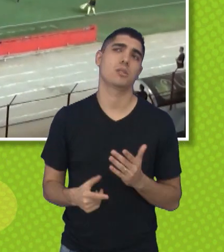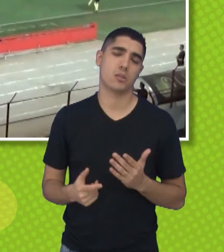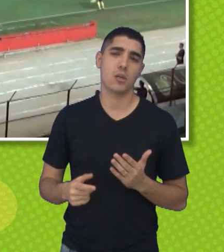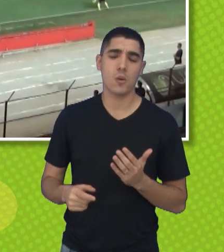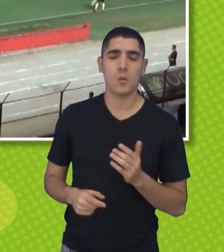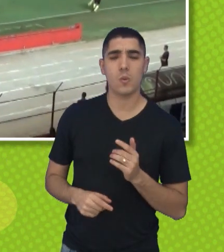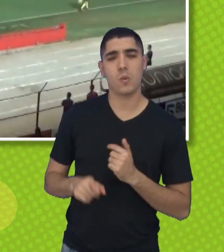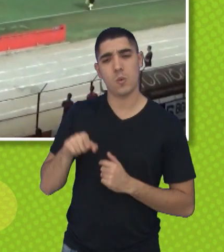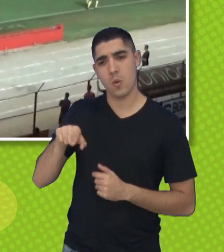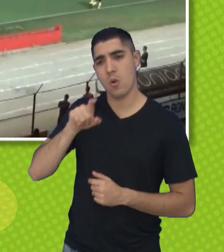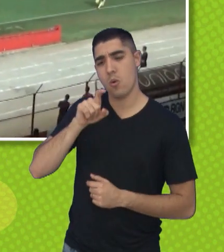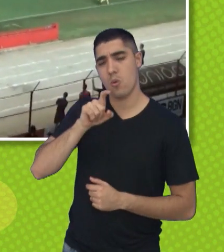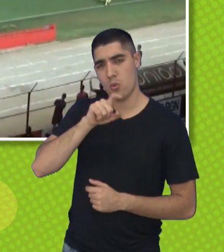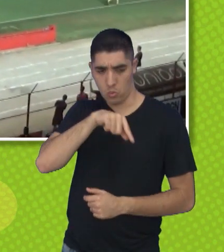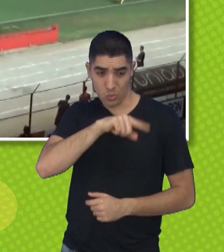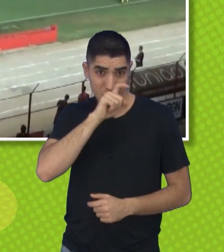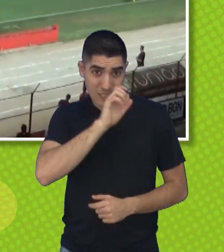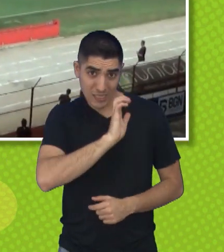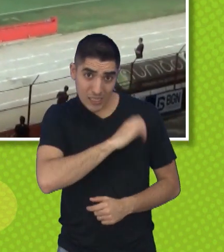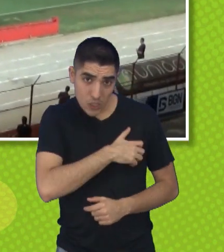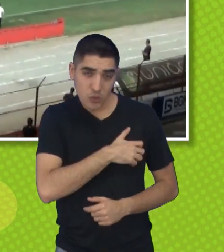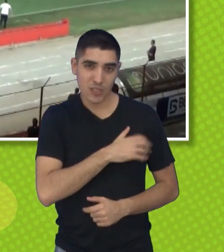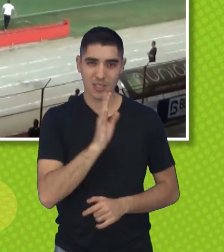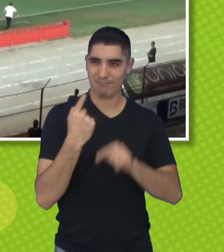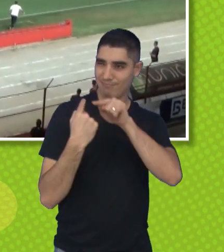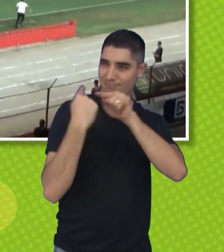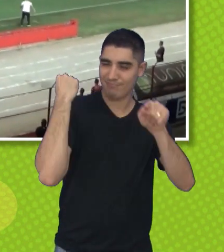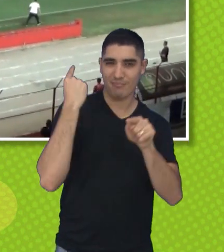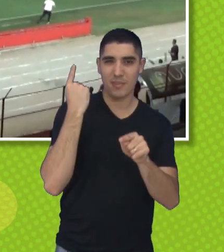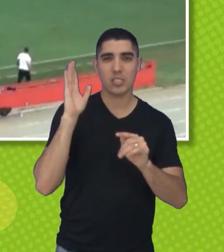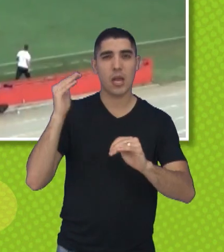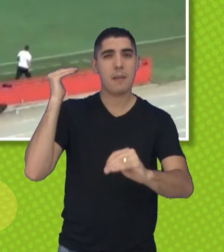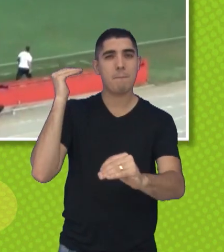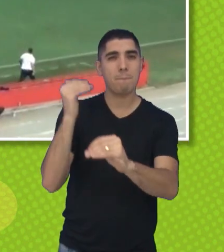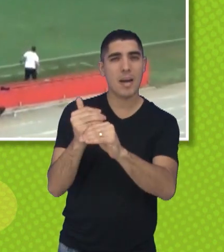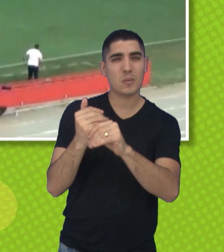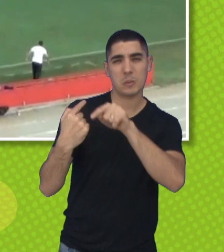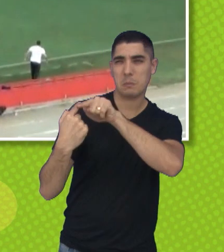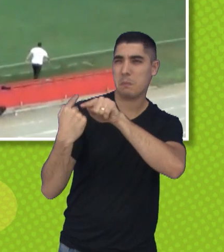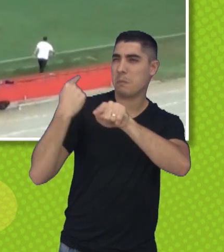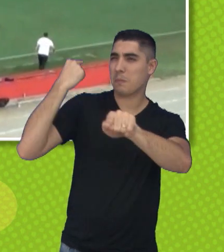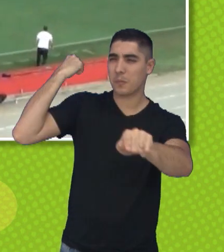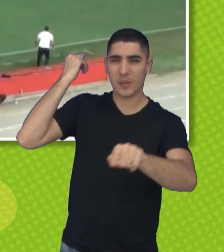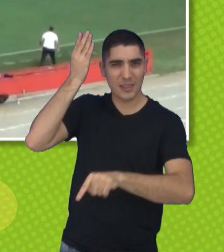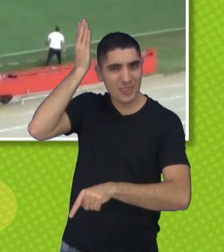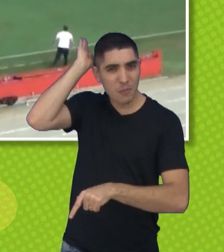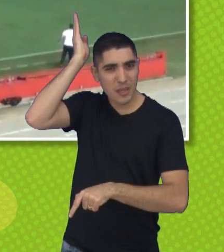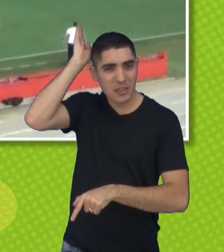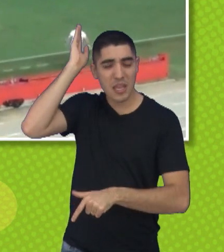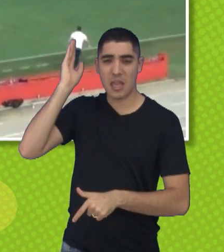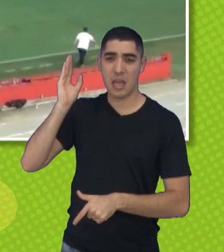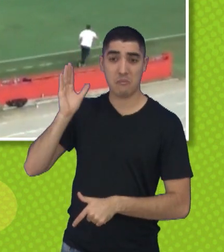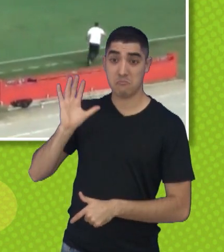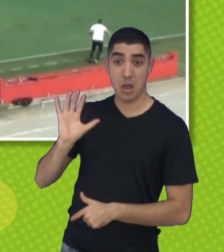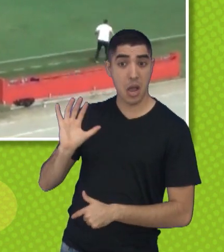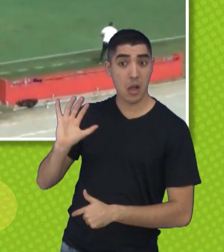vem, desde aquele empate contra o Taubaté, alguma coisa aconteceu que talvez